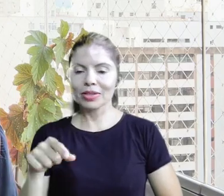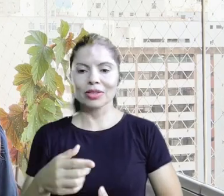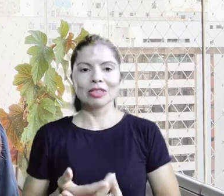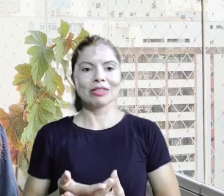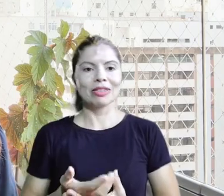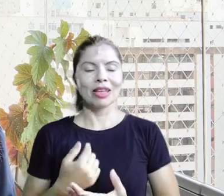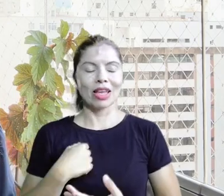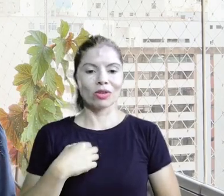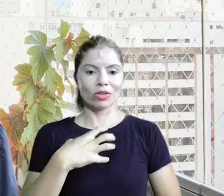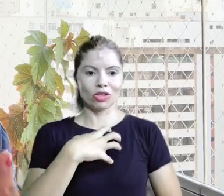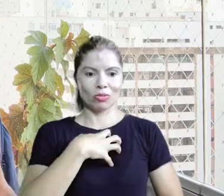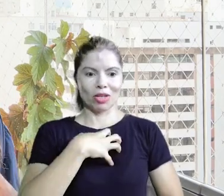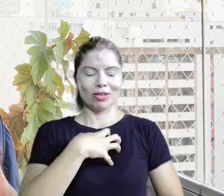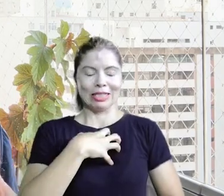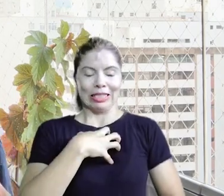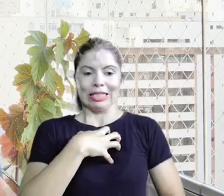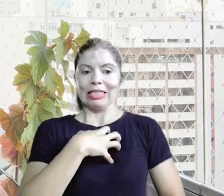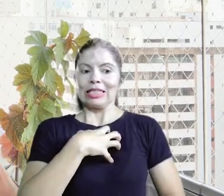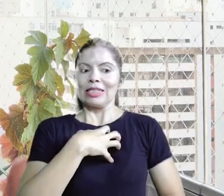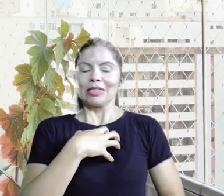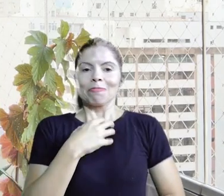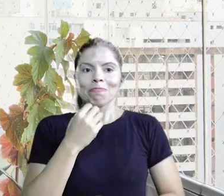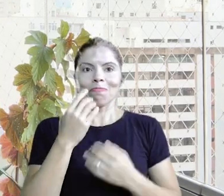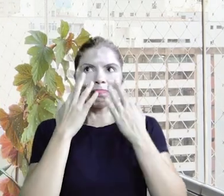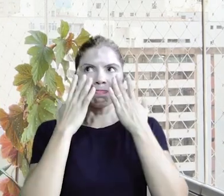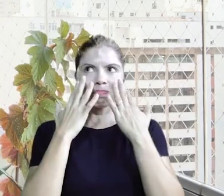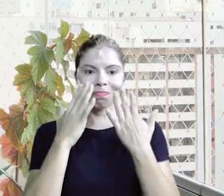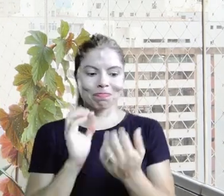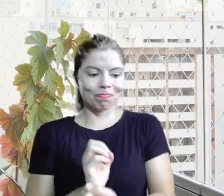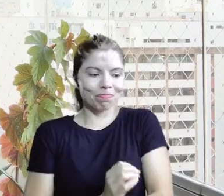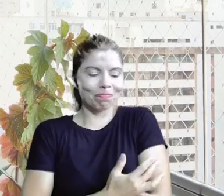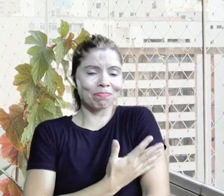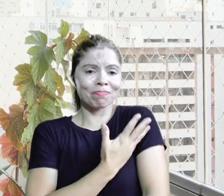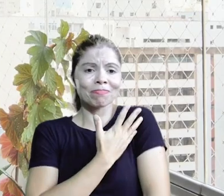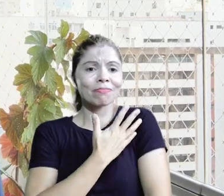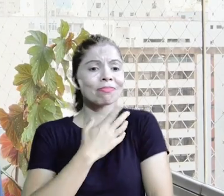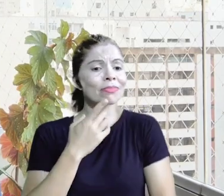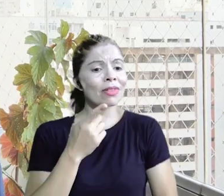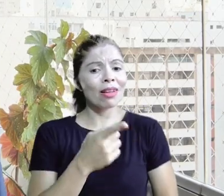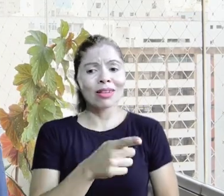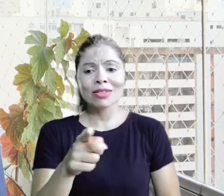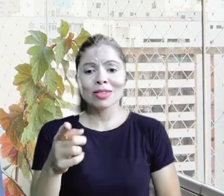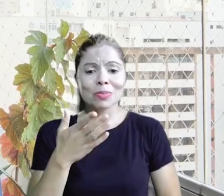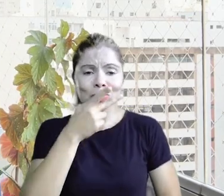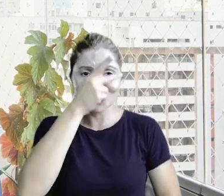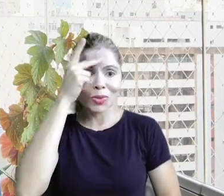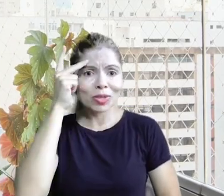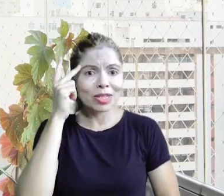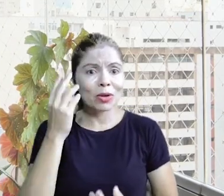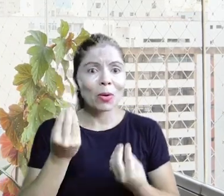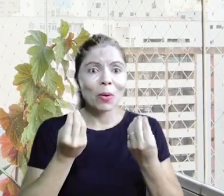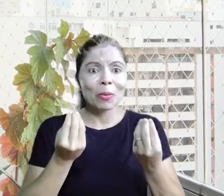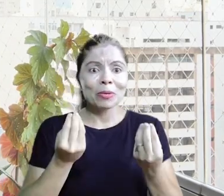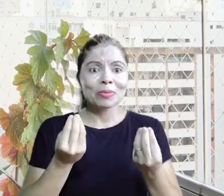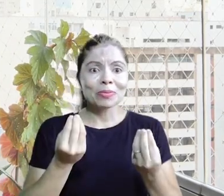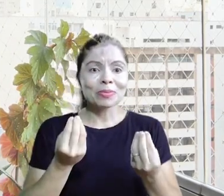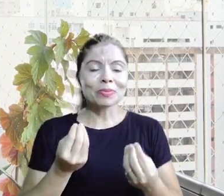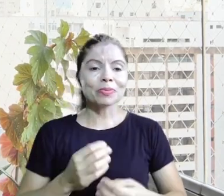Então, dá aquele impacto, né, de gente que, putz,